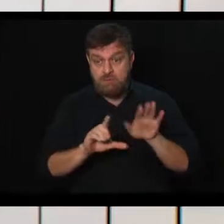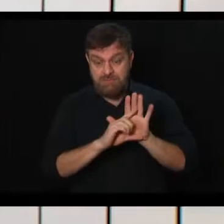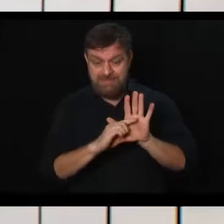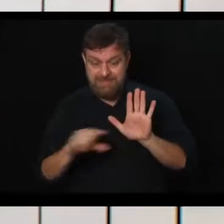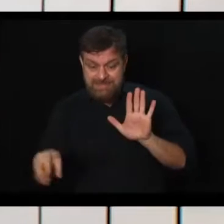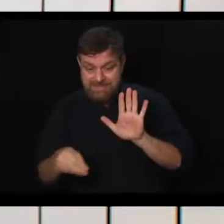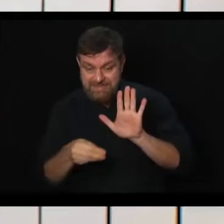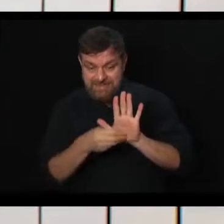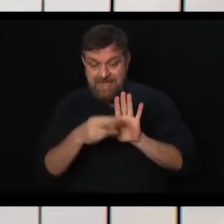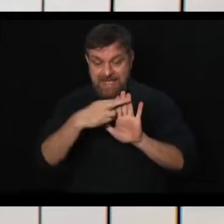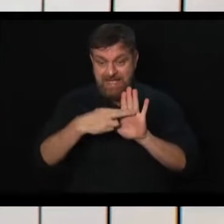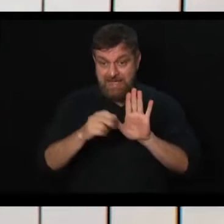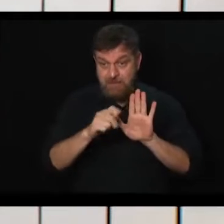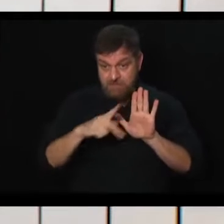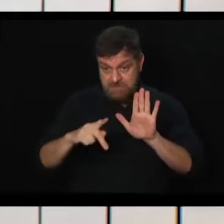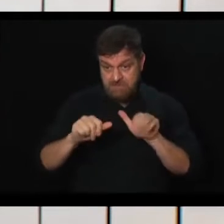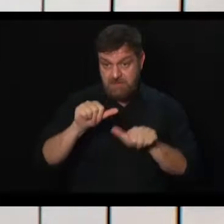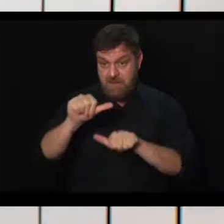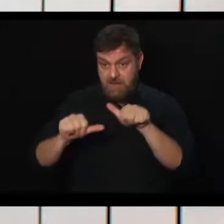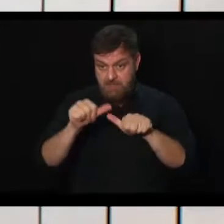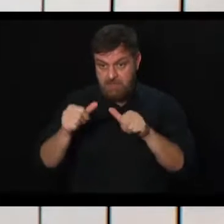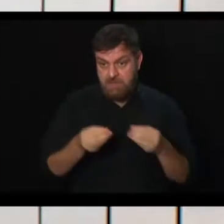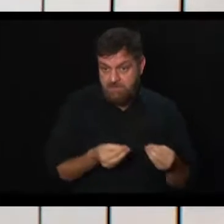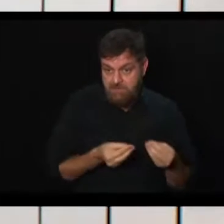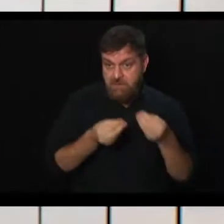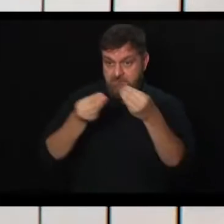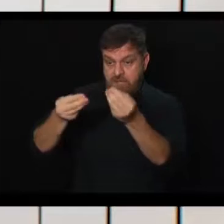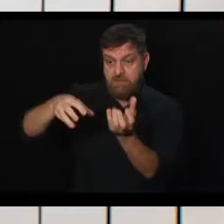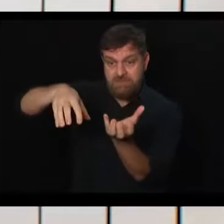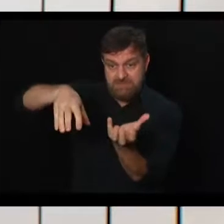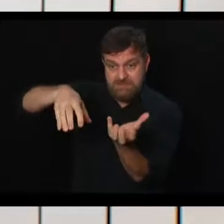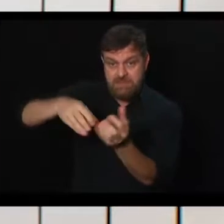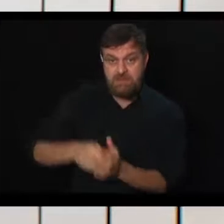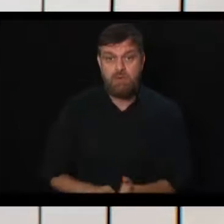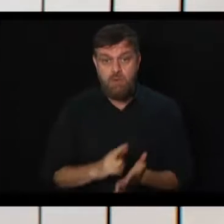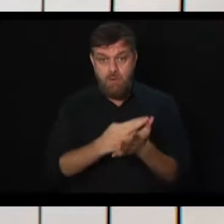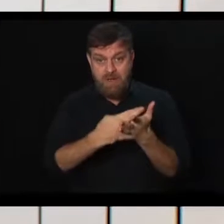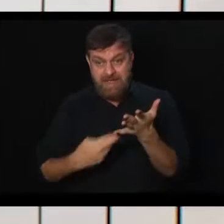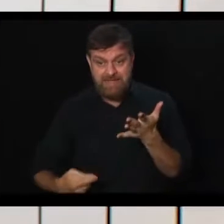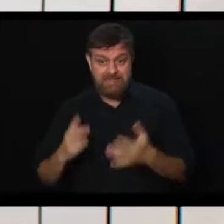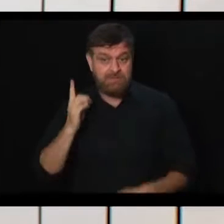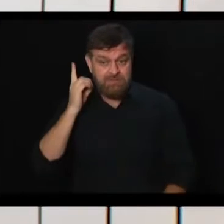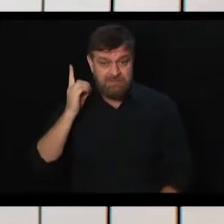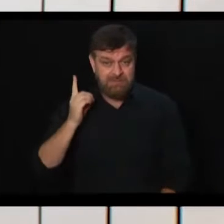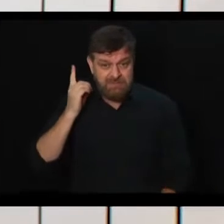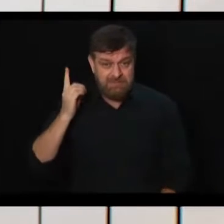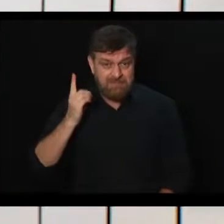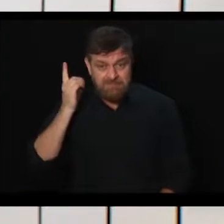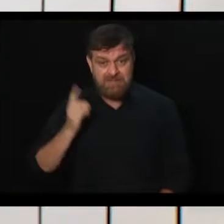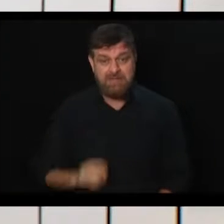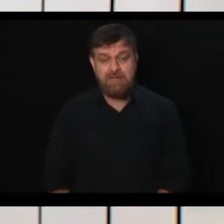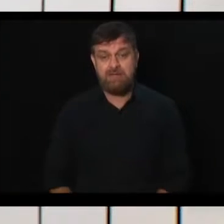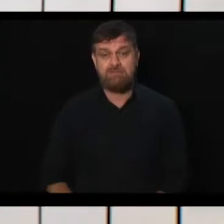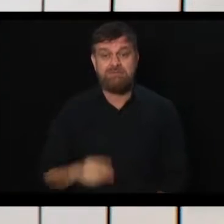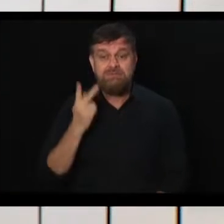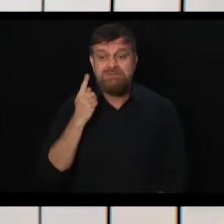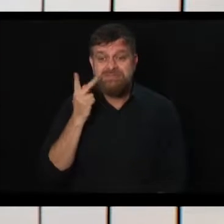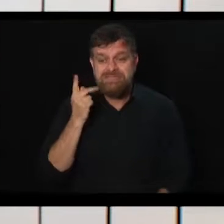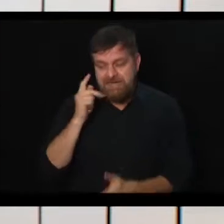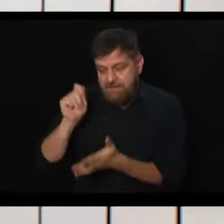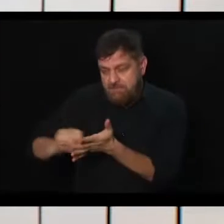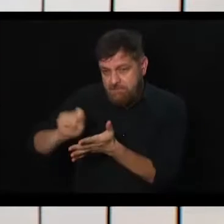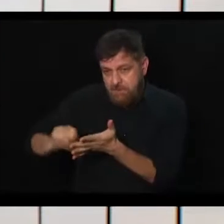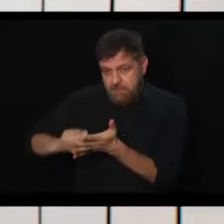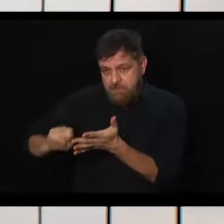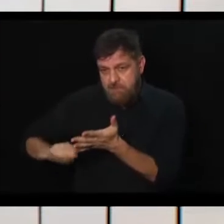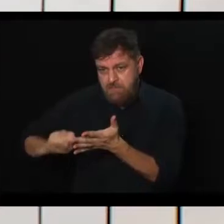reforma da Previdência chega ao Senado. O relator será o senador Tasso Gereissat, do PSDB do Ceará, e promete